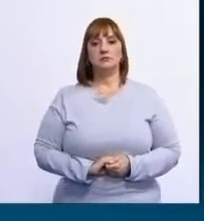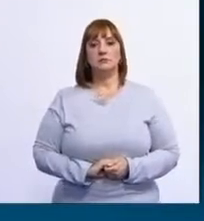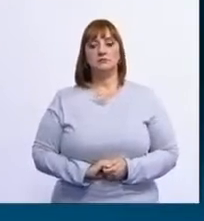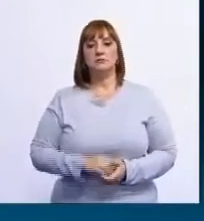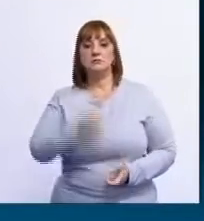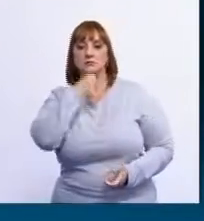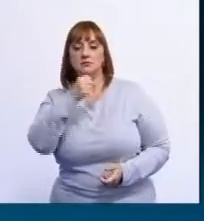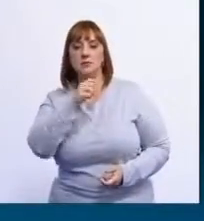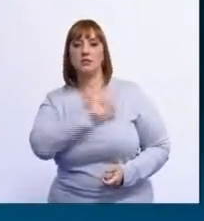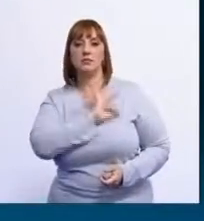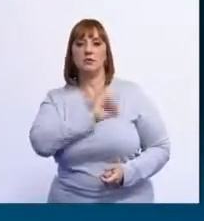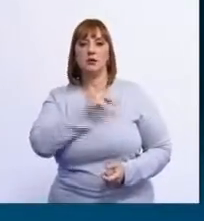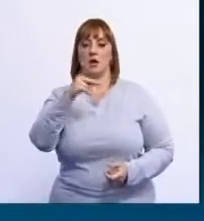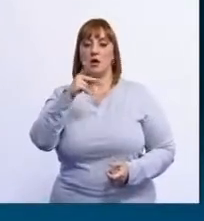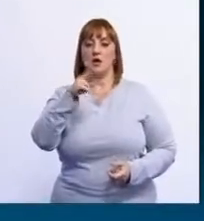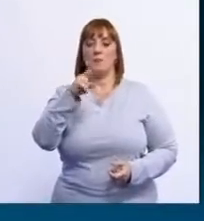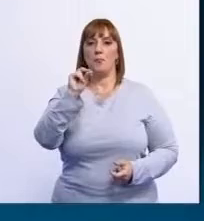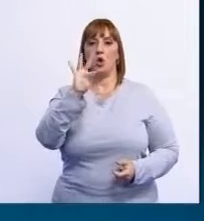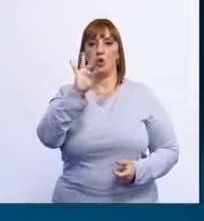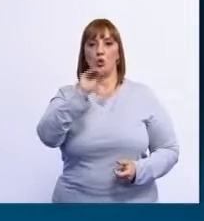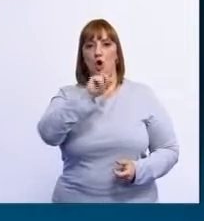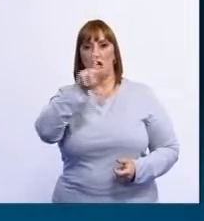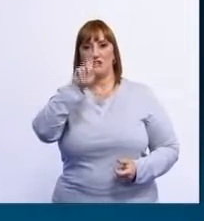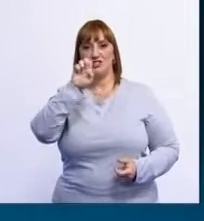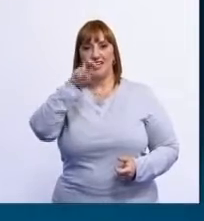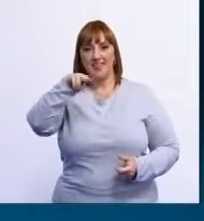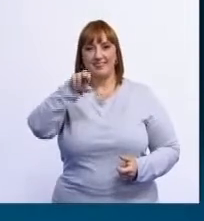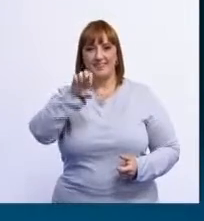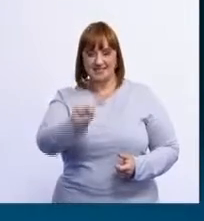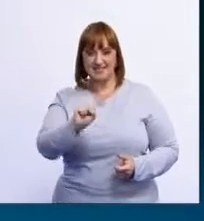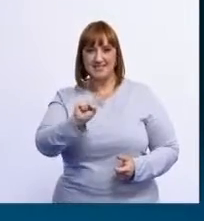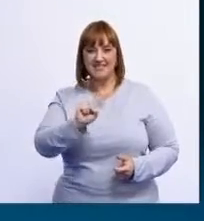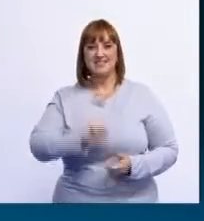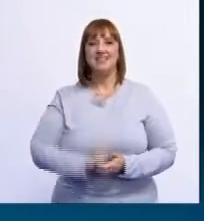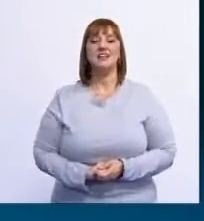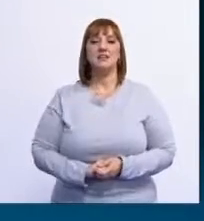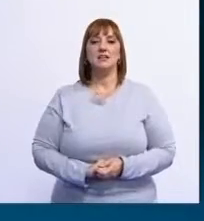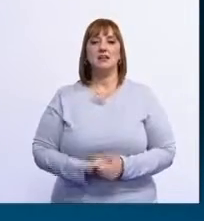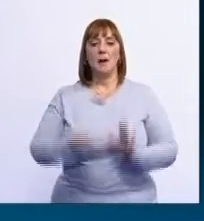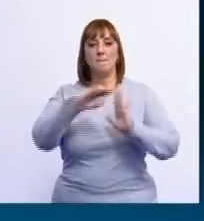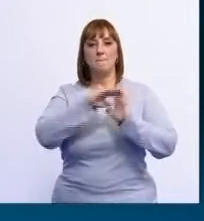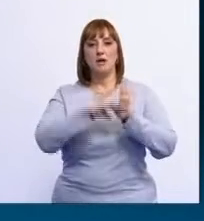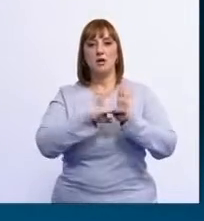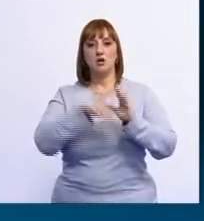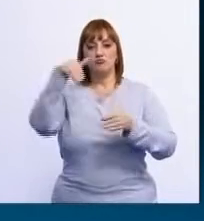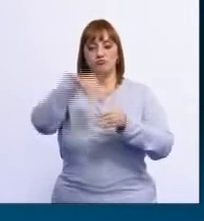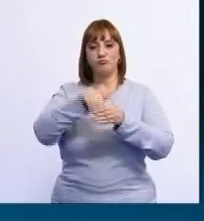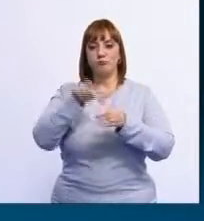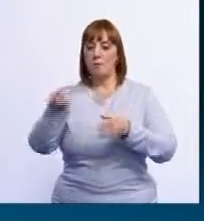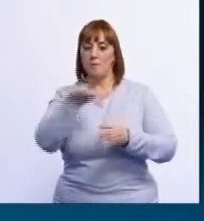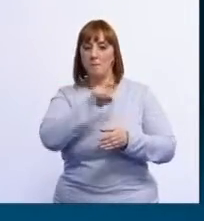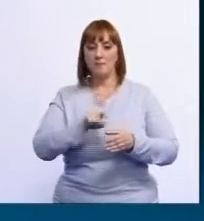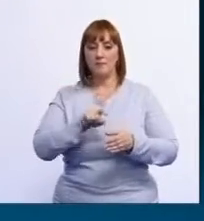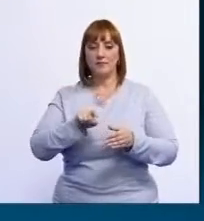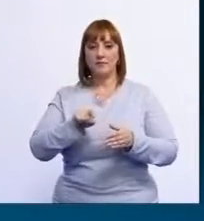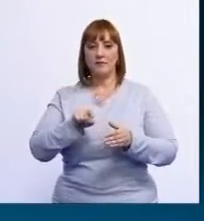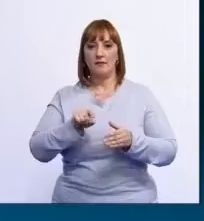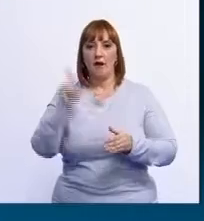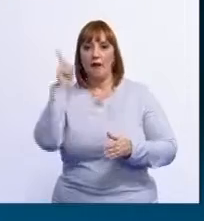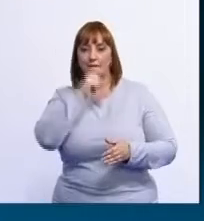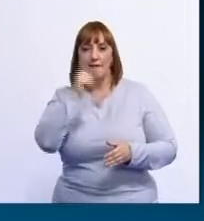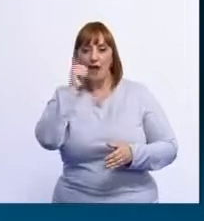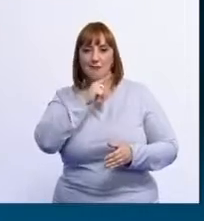delegado Protogens, que foi deputado federal, que colocou a pauta das urnas eletrônicas faldolentas,